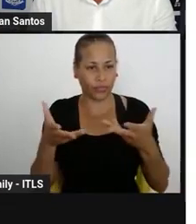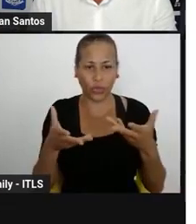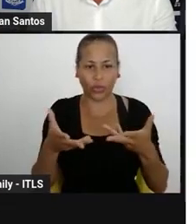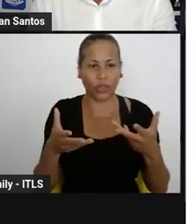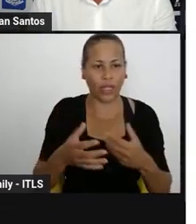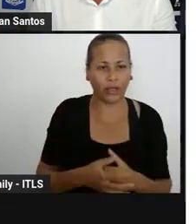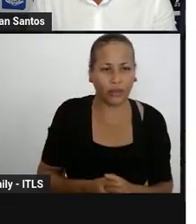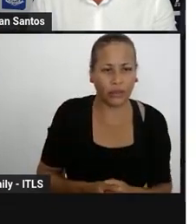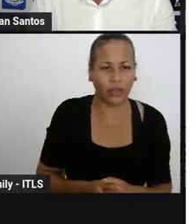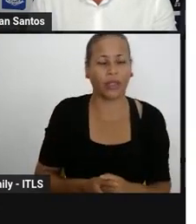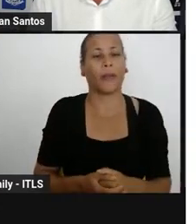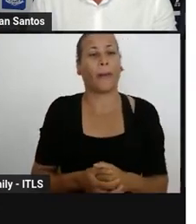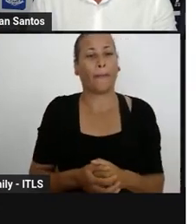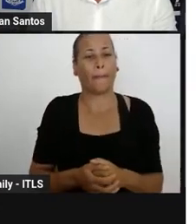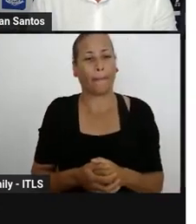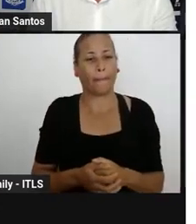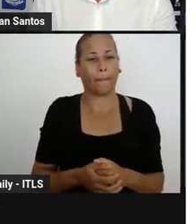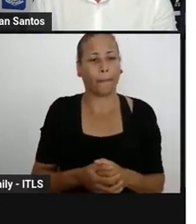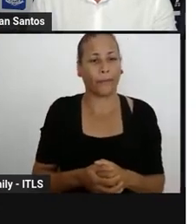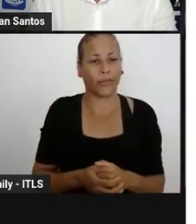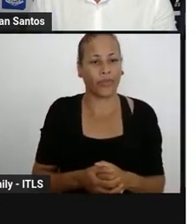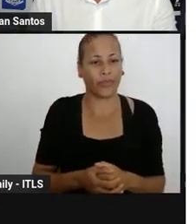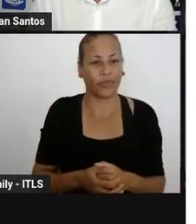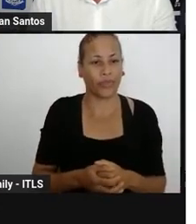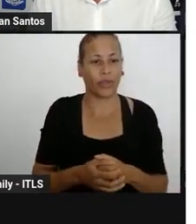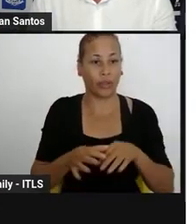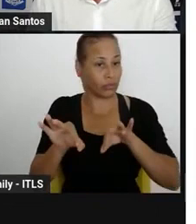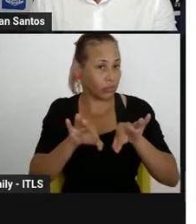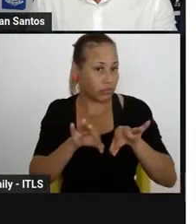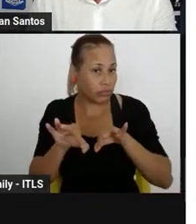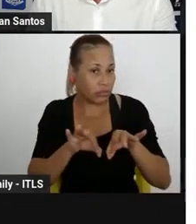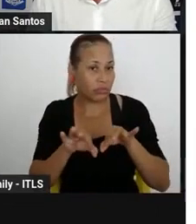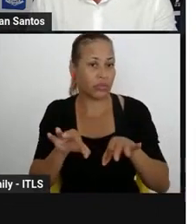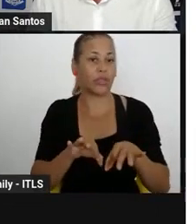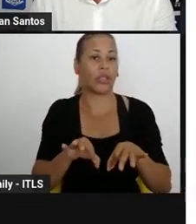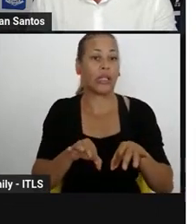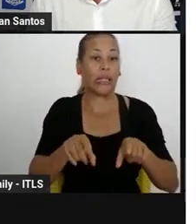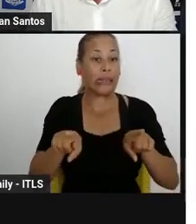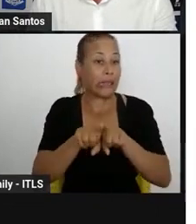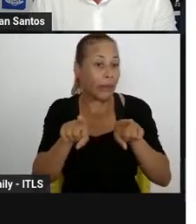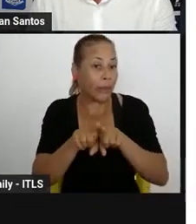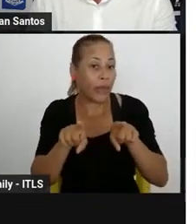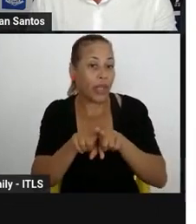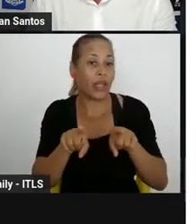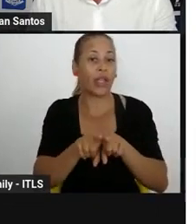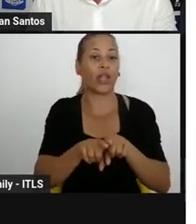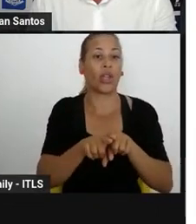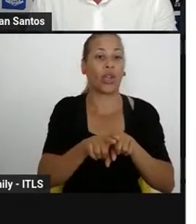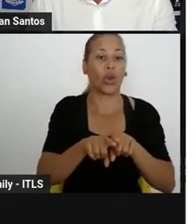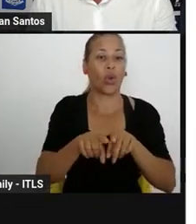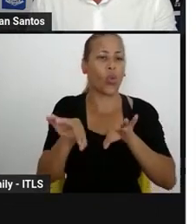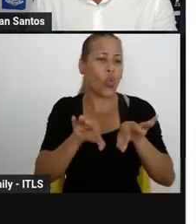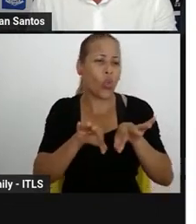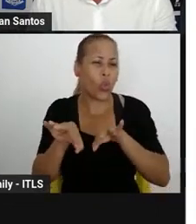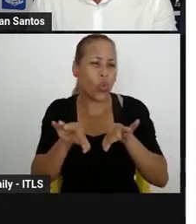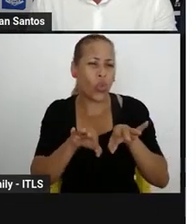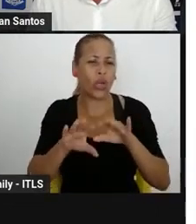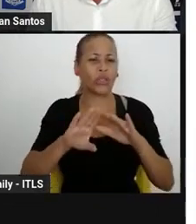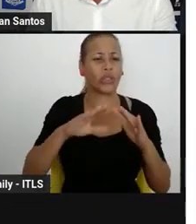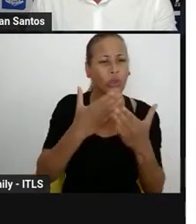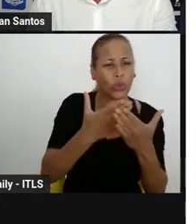é a iniciação científica 1. você terá identidade e cultura 1 também para os anos